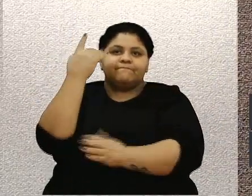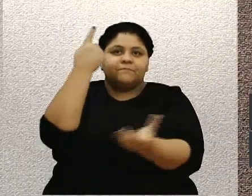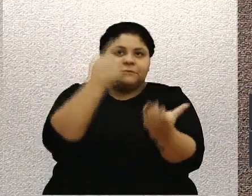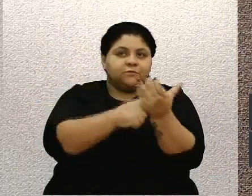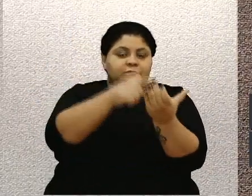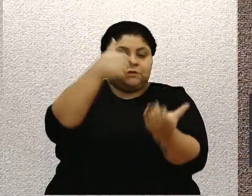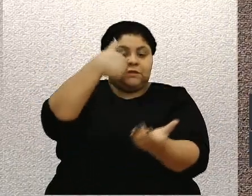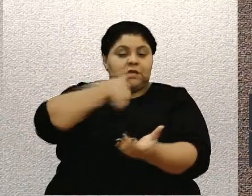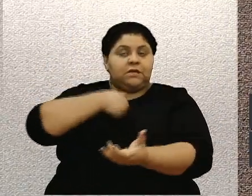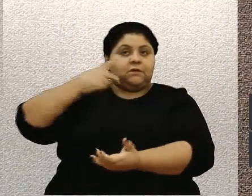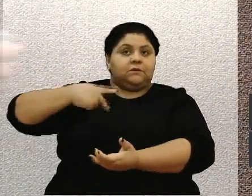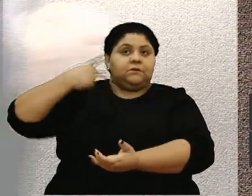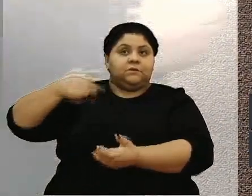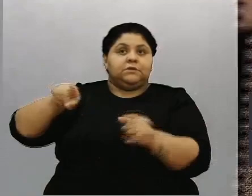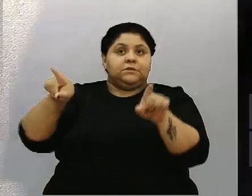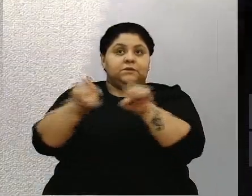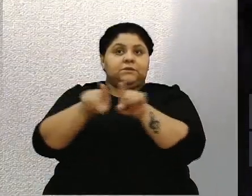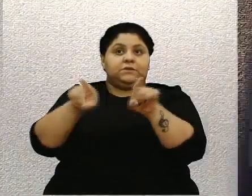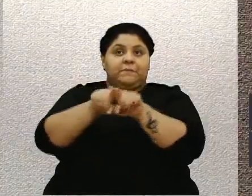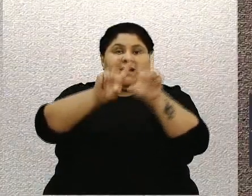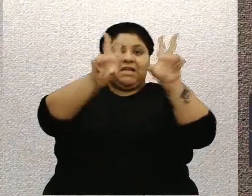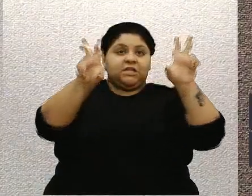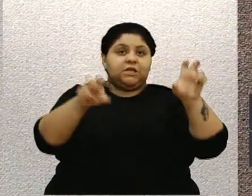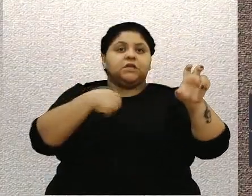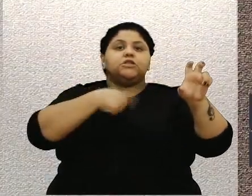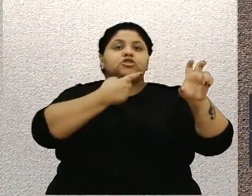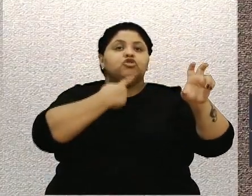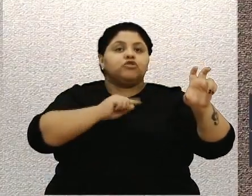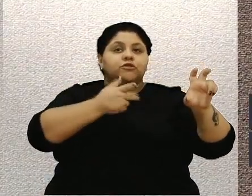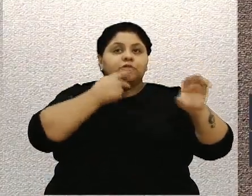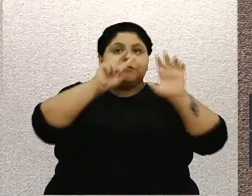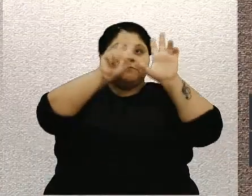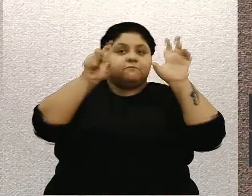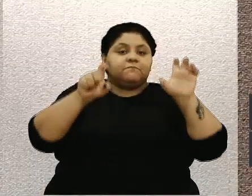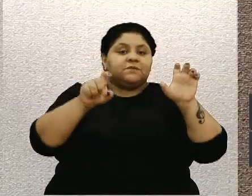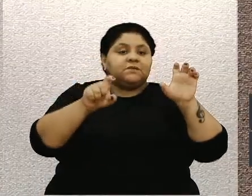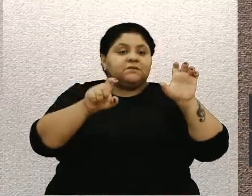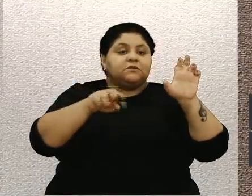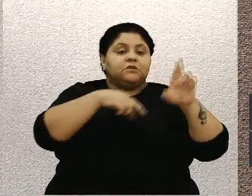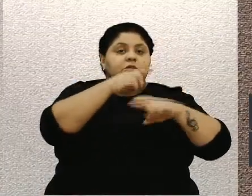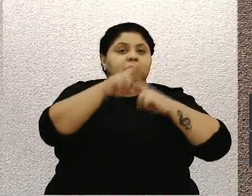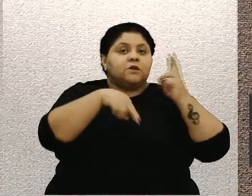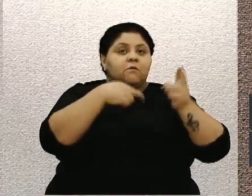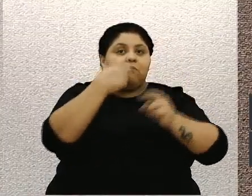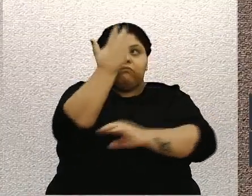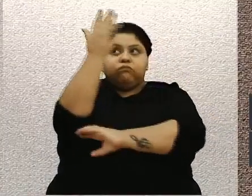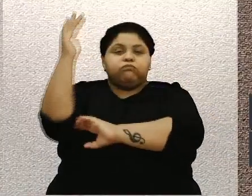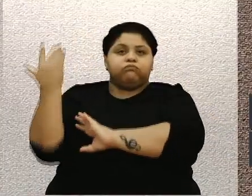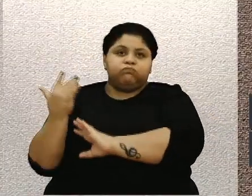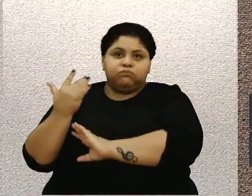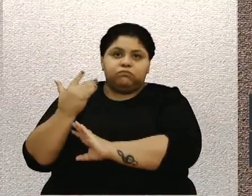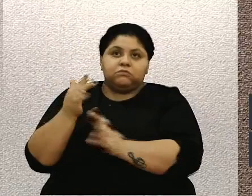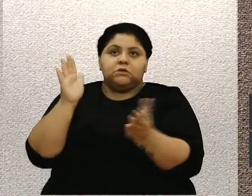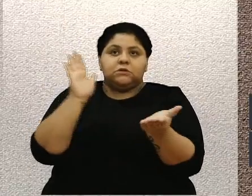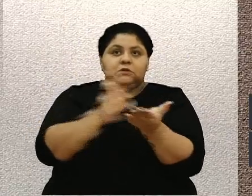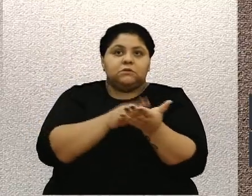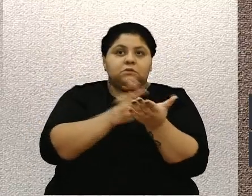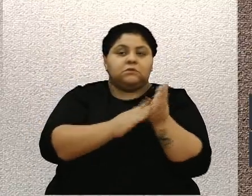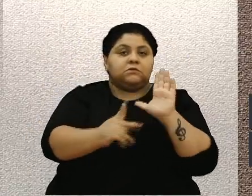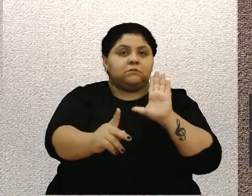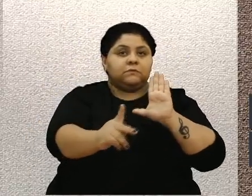vereador também trazer temas, e a gente gosta de trazer temas relacionados ao meio ambiente e propor projetos